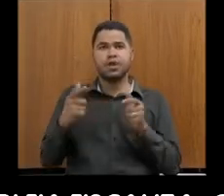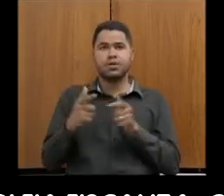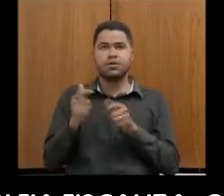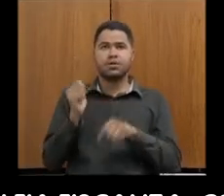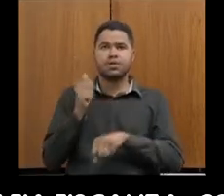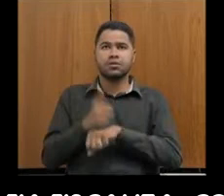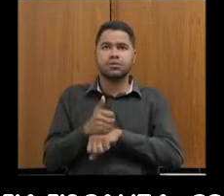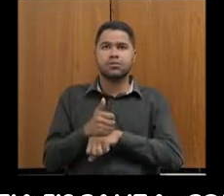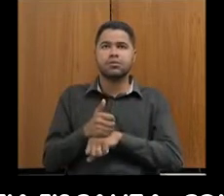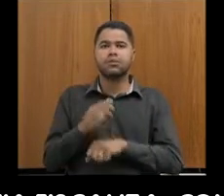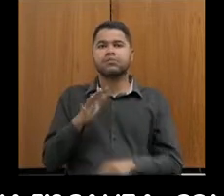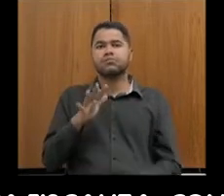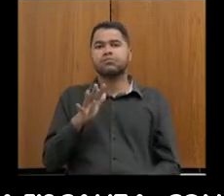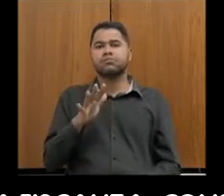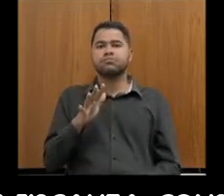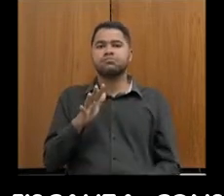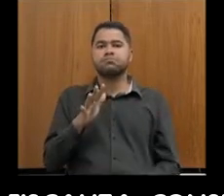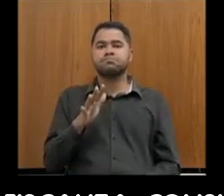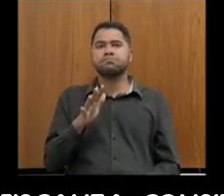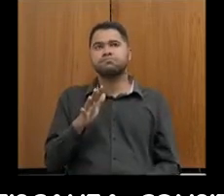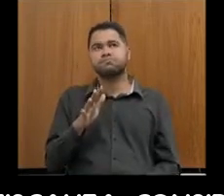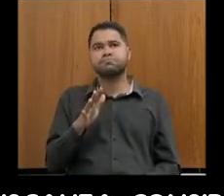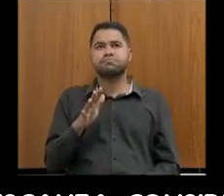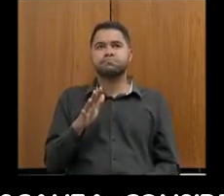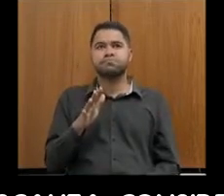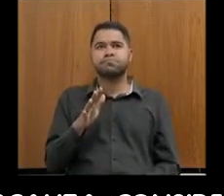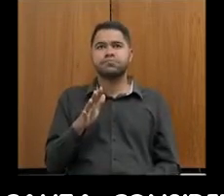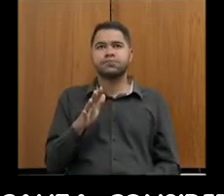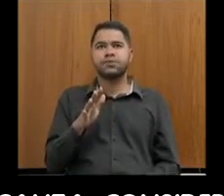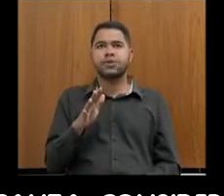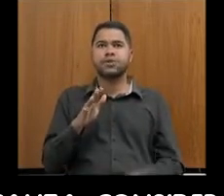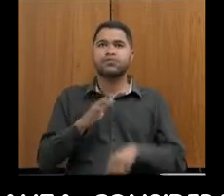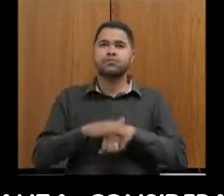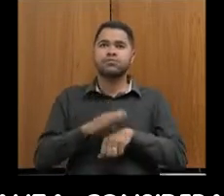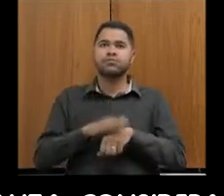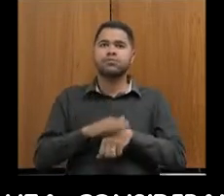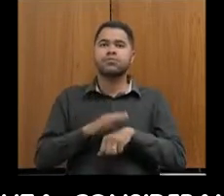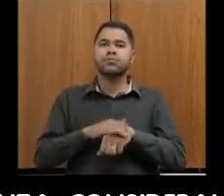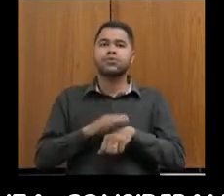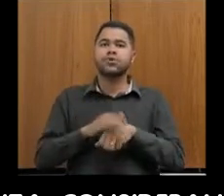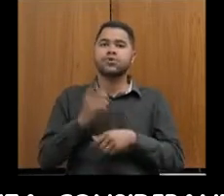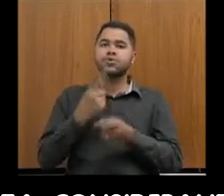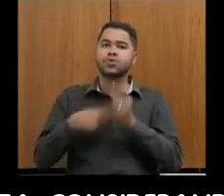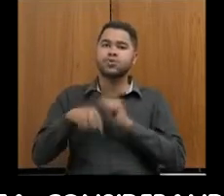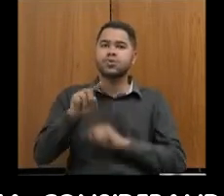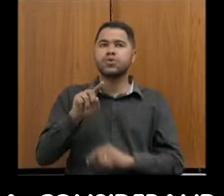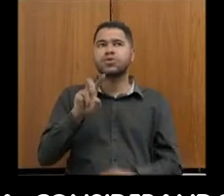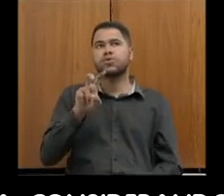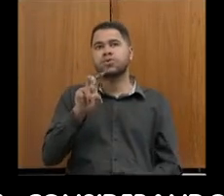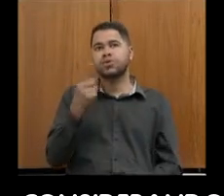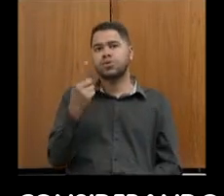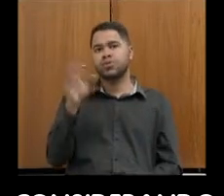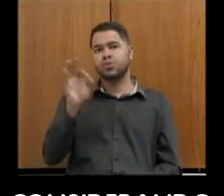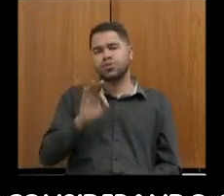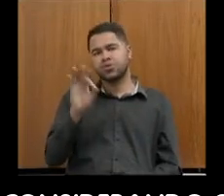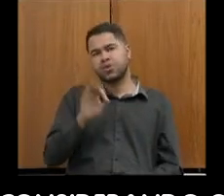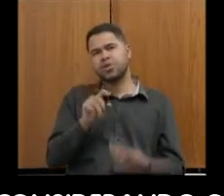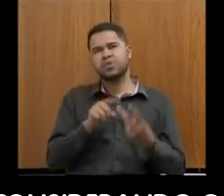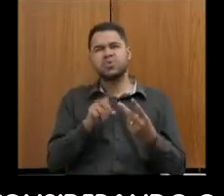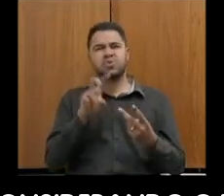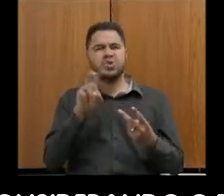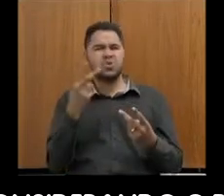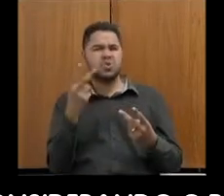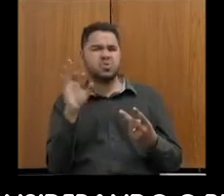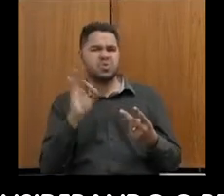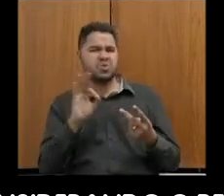recordo que estávamos com índice prudencial de folha, superando 51%, 52% naquela